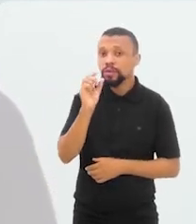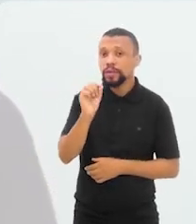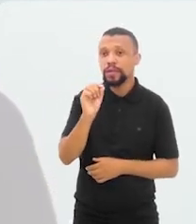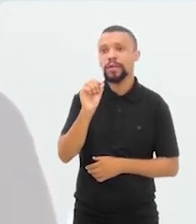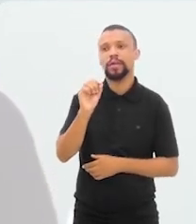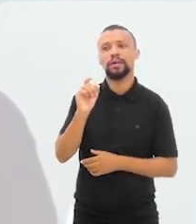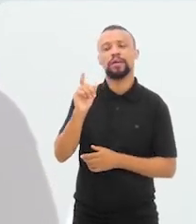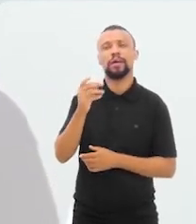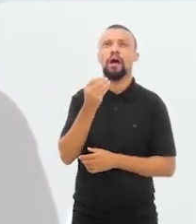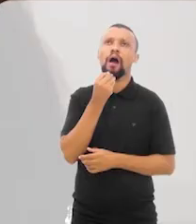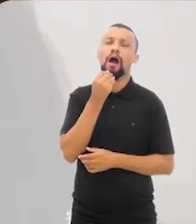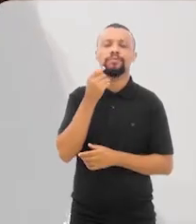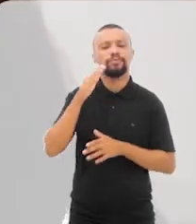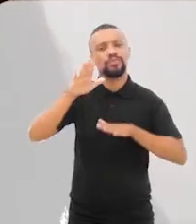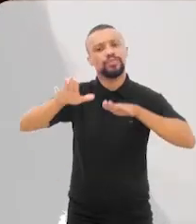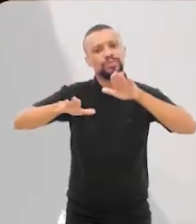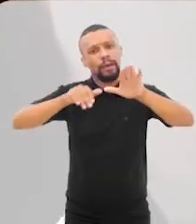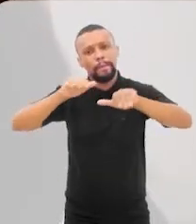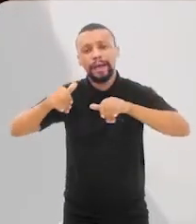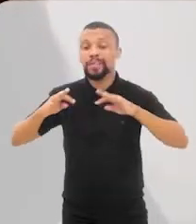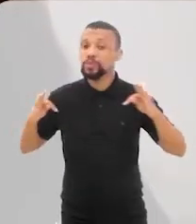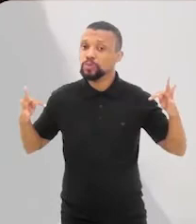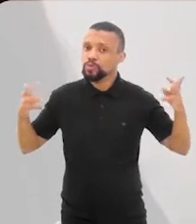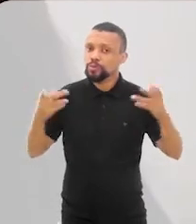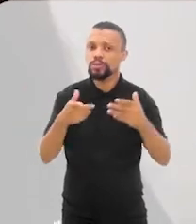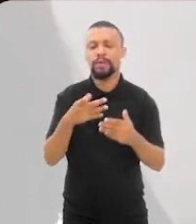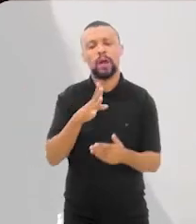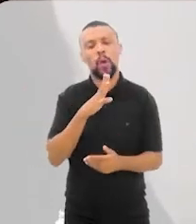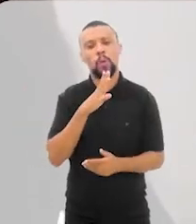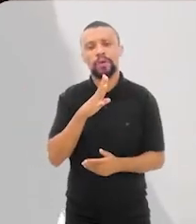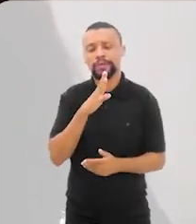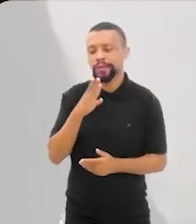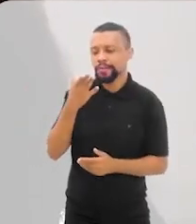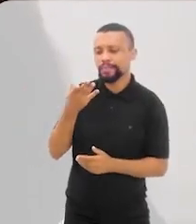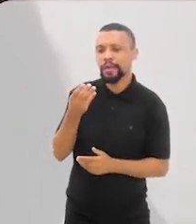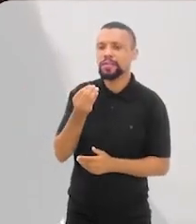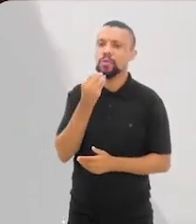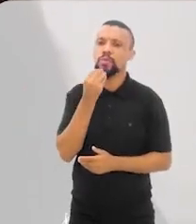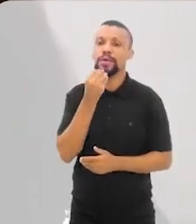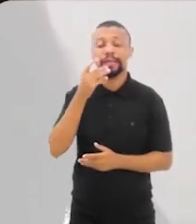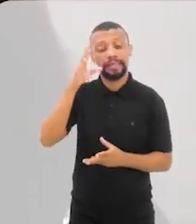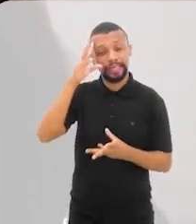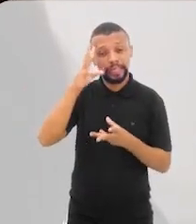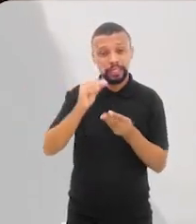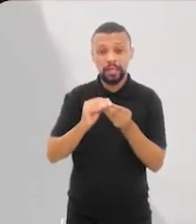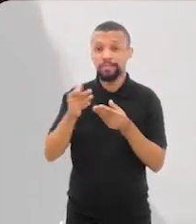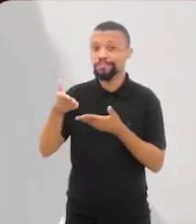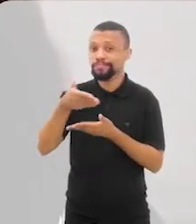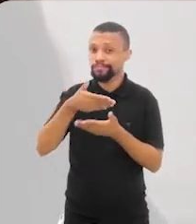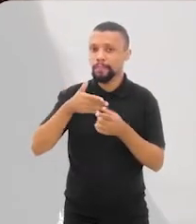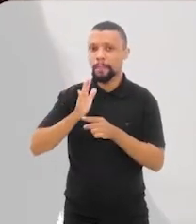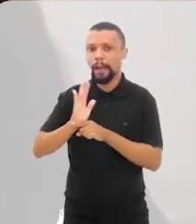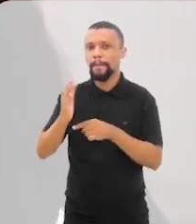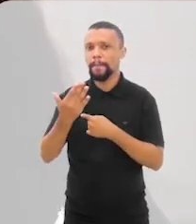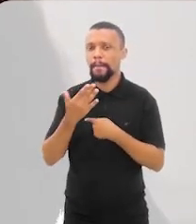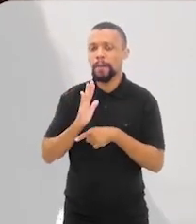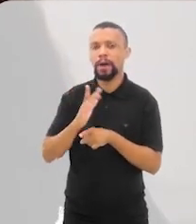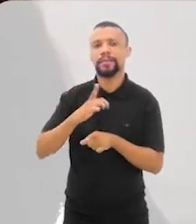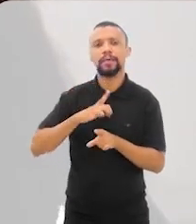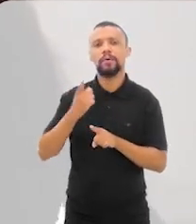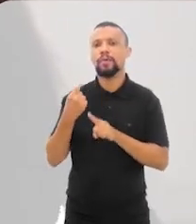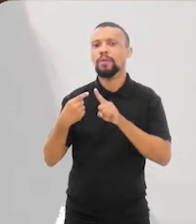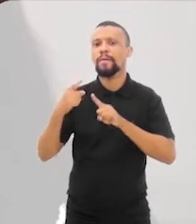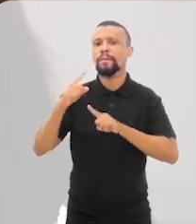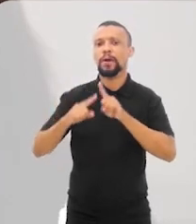eu disse, a gente deixar claro para a sociedade, trazer todo mundo para conhecer a oportunidade e entender que isso é uma coisa colaborativa.